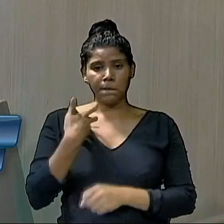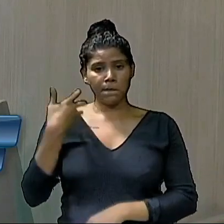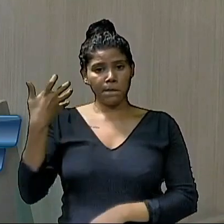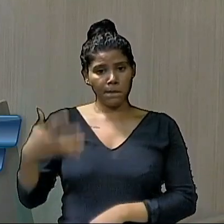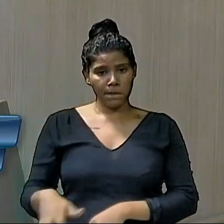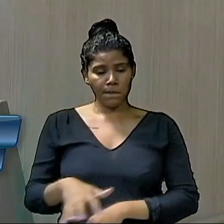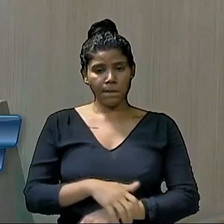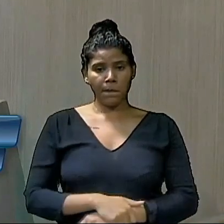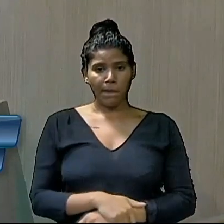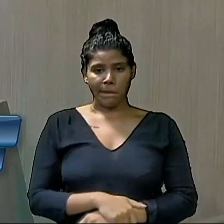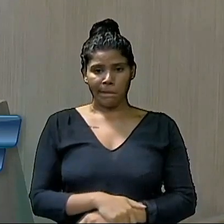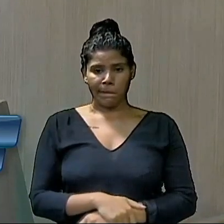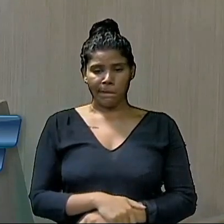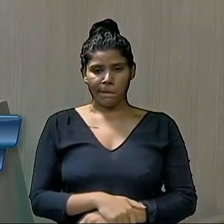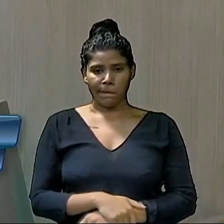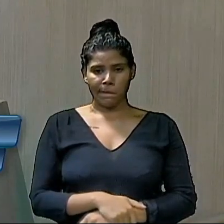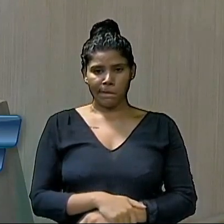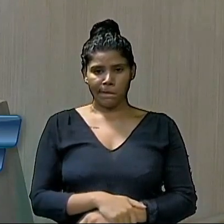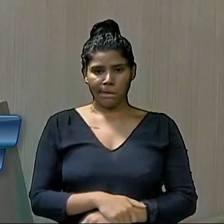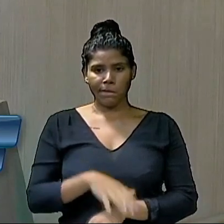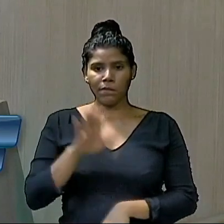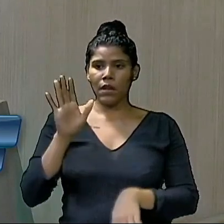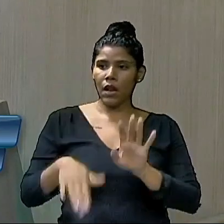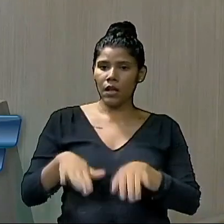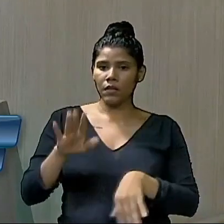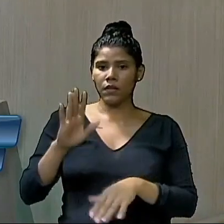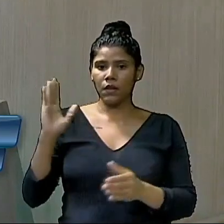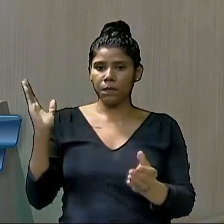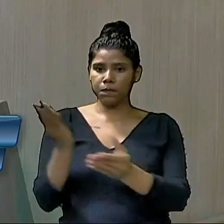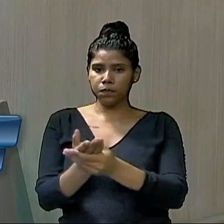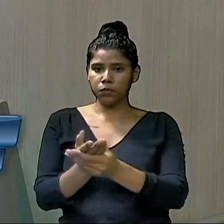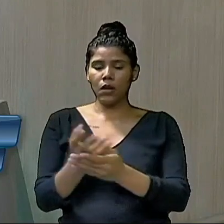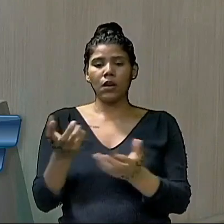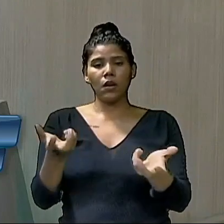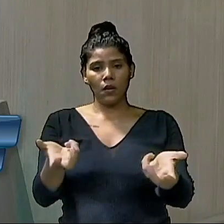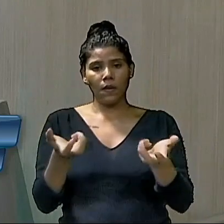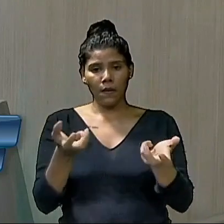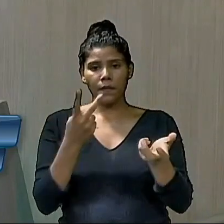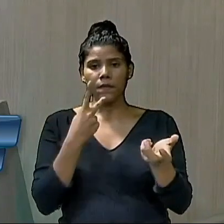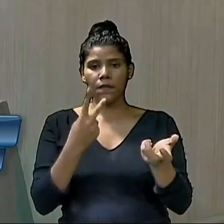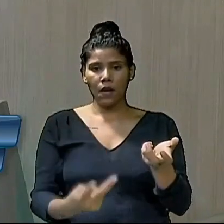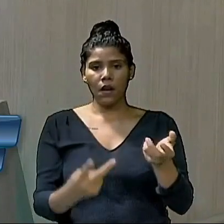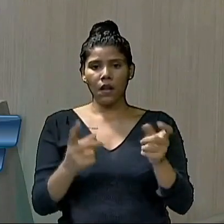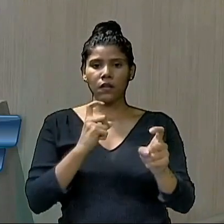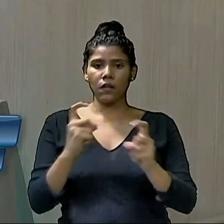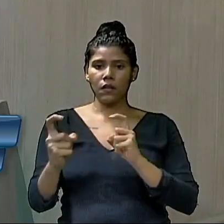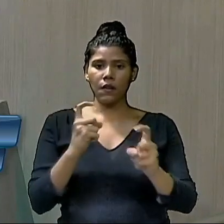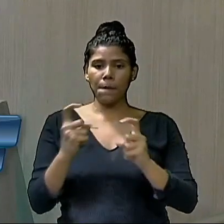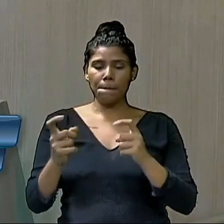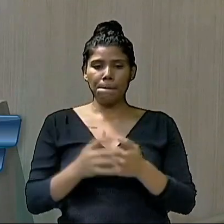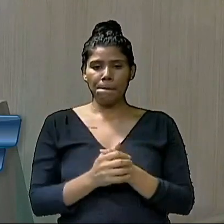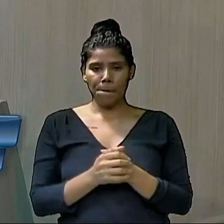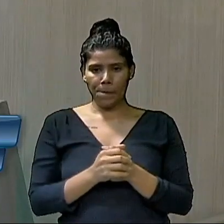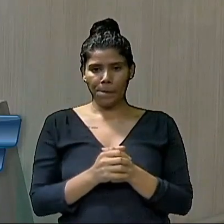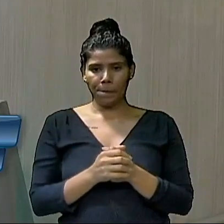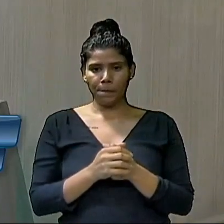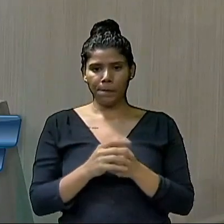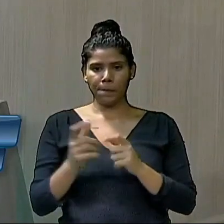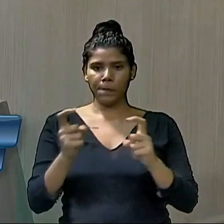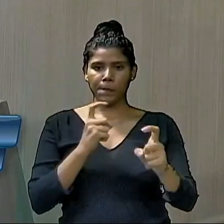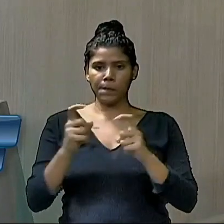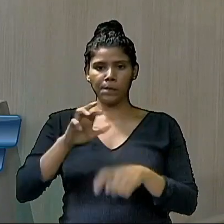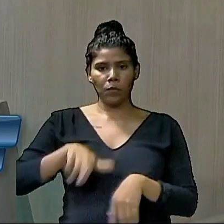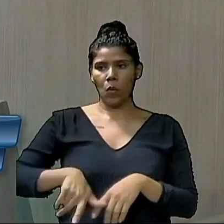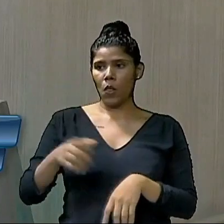não cobram eventualmente por decisões do judiciário, que é onde eu quero entrar aqui no mérito da nossa discussão. E essa discussão não é